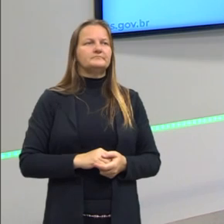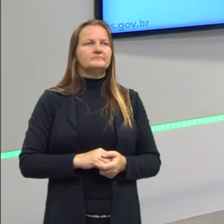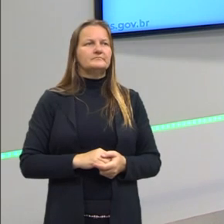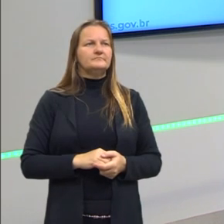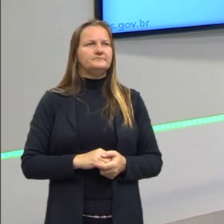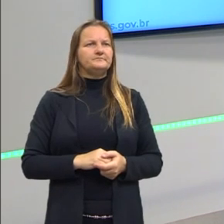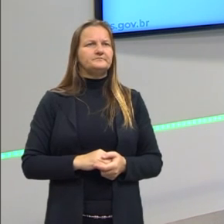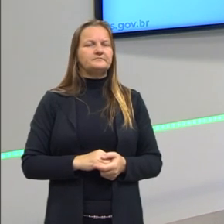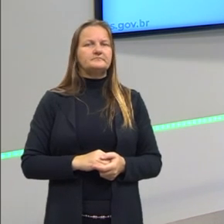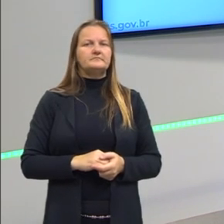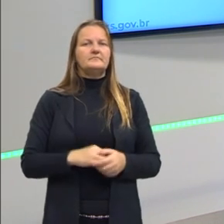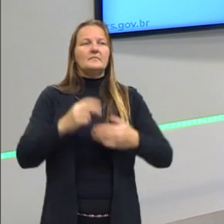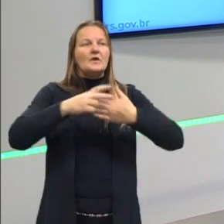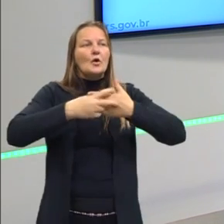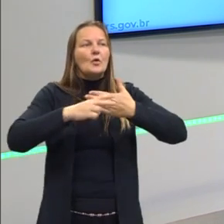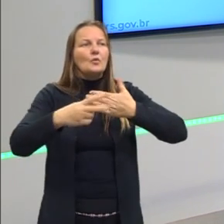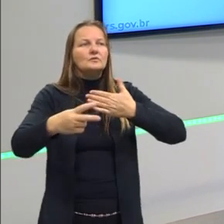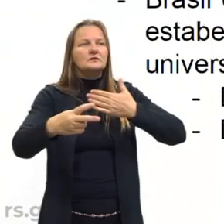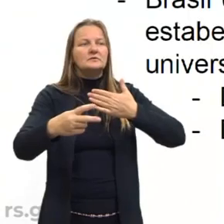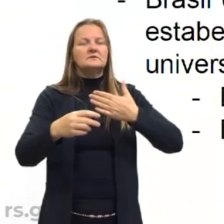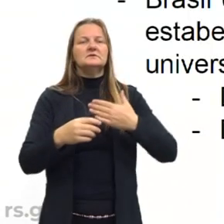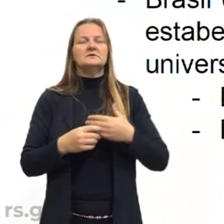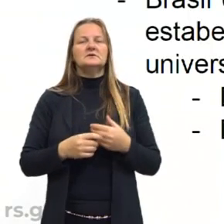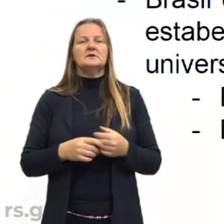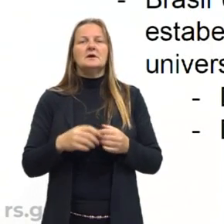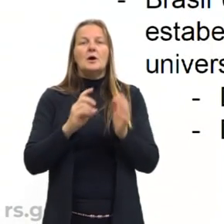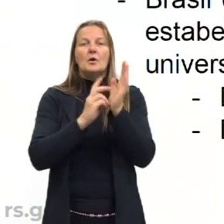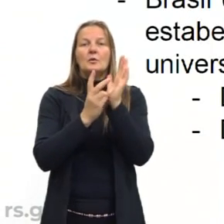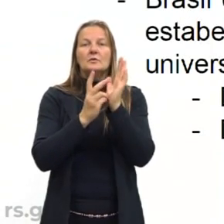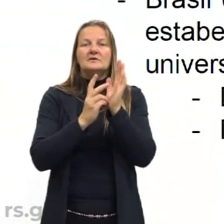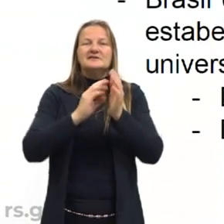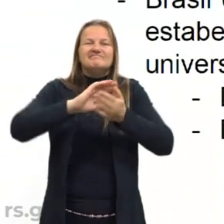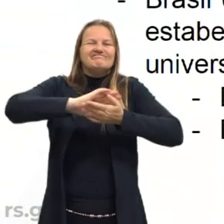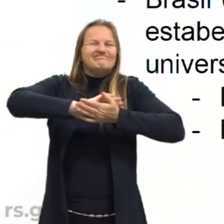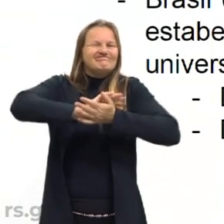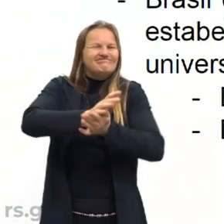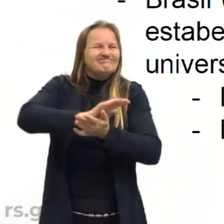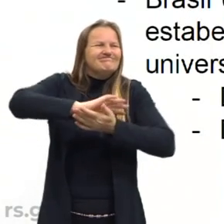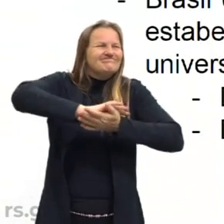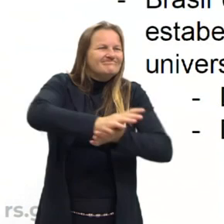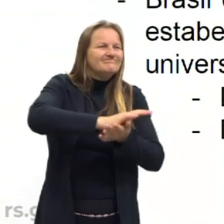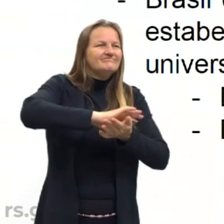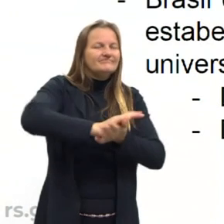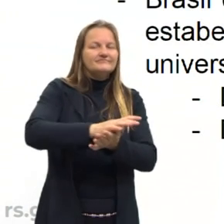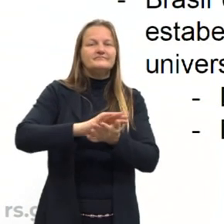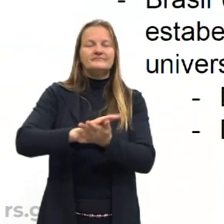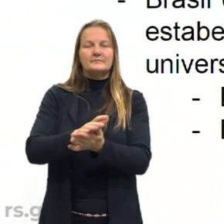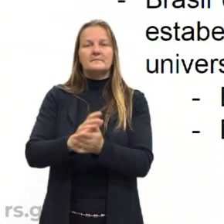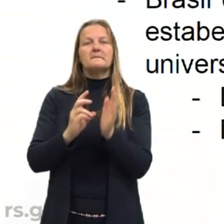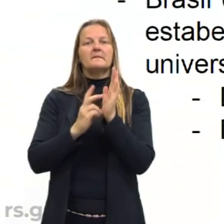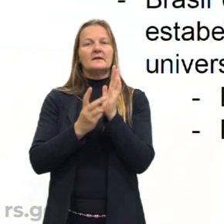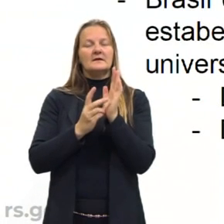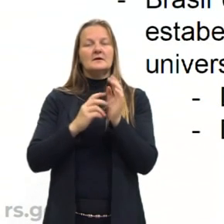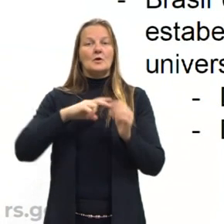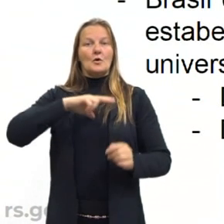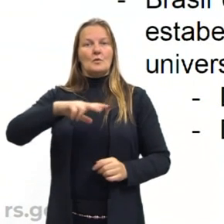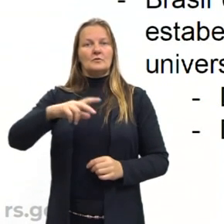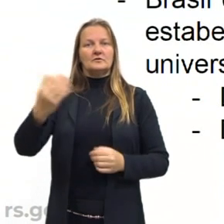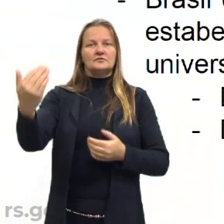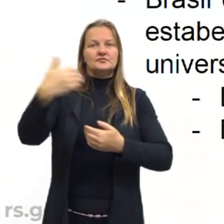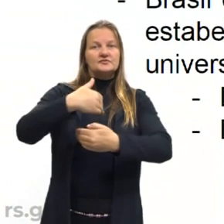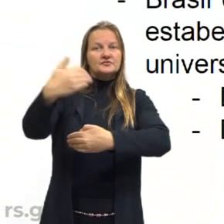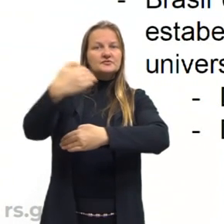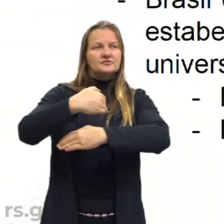A principal consequência, as populações indígenas que foram dizimadas, se estima que na época da chegada dos portugueses,